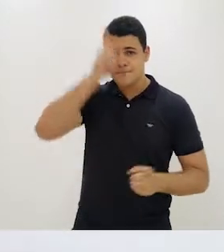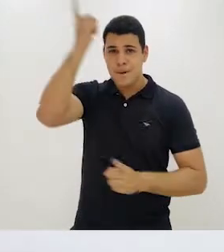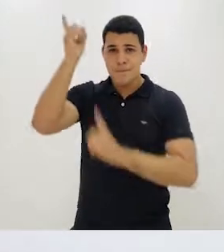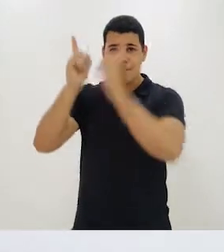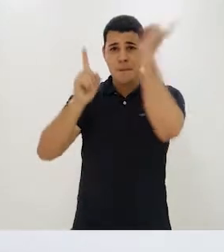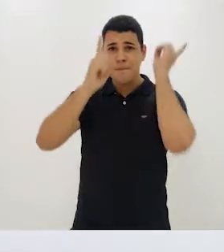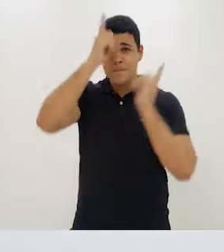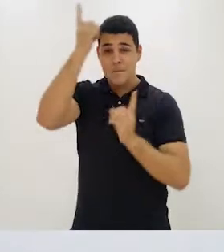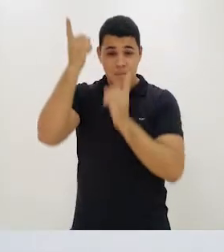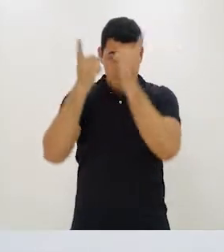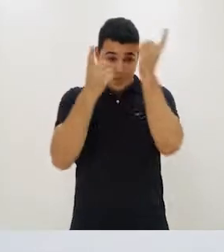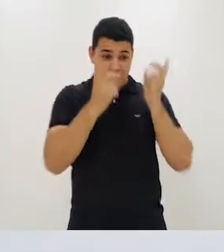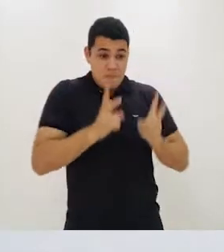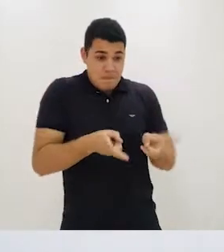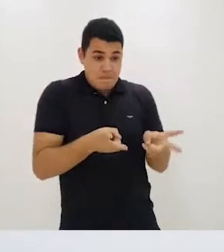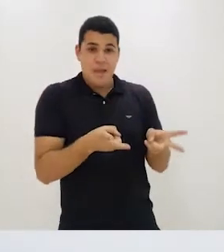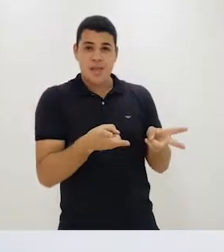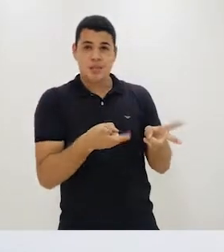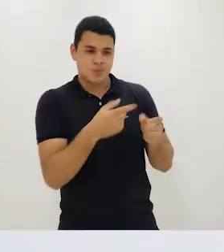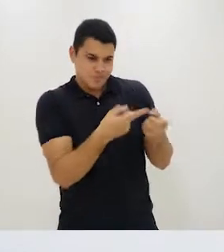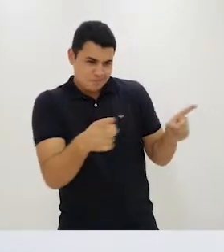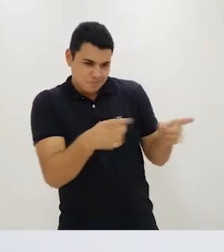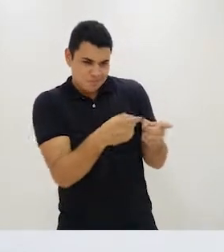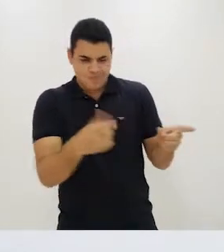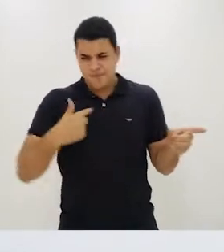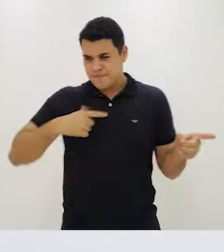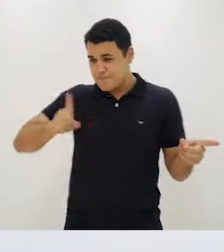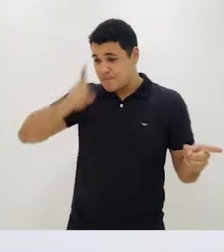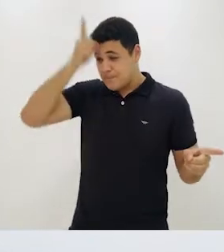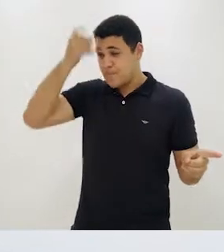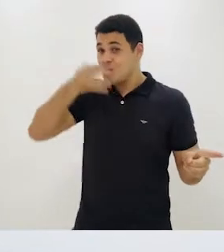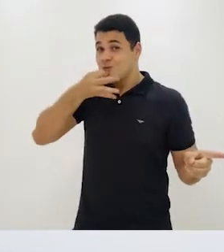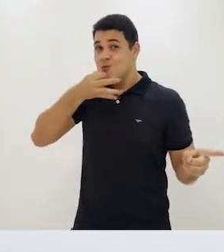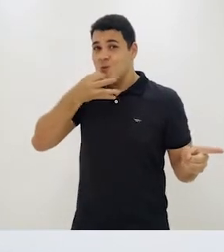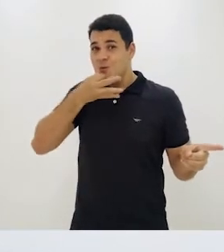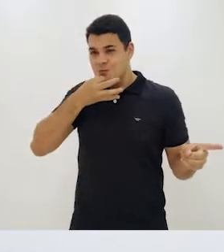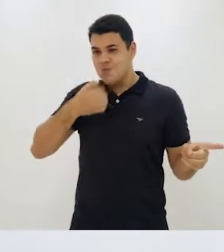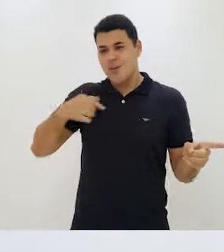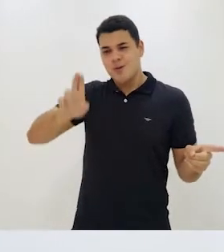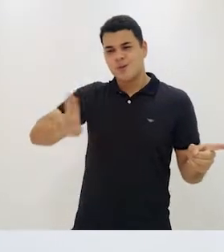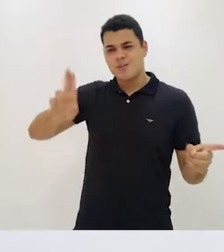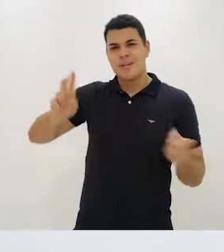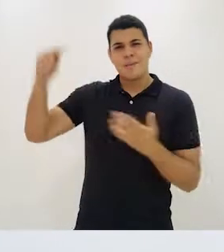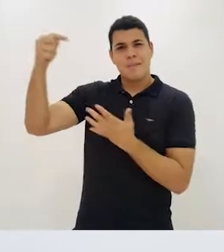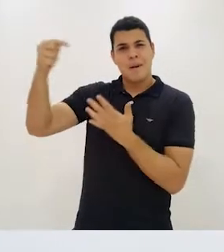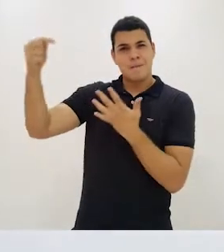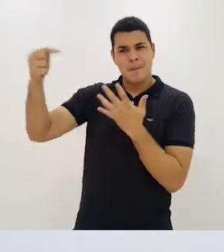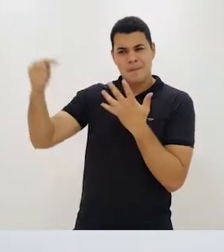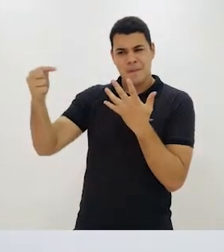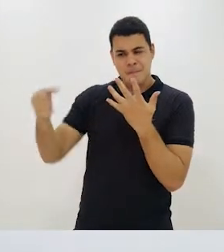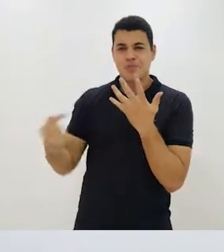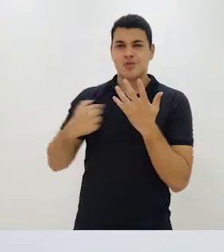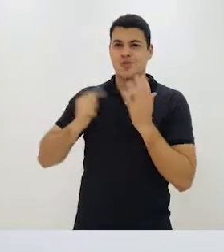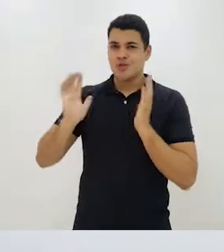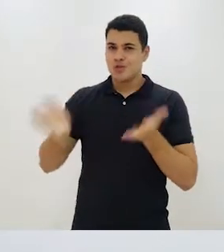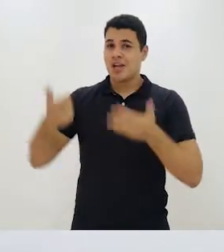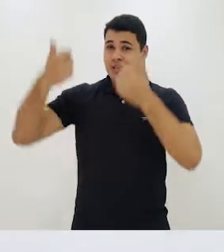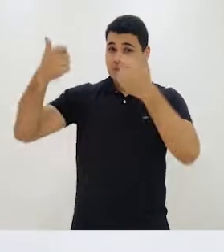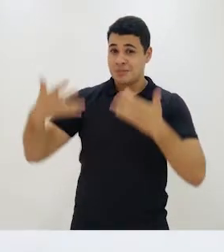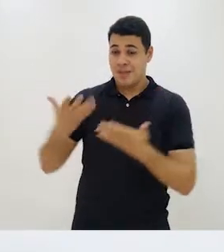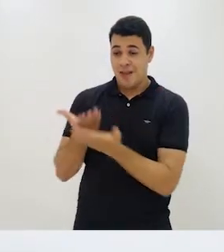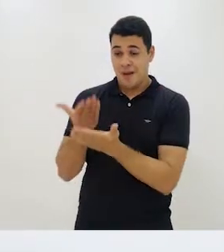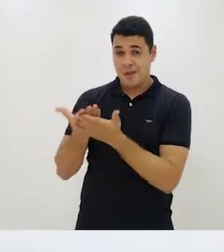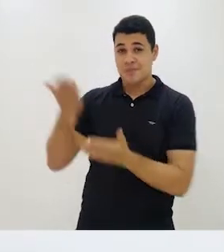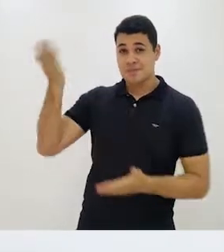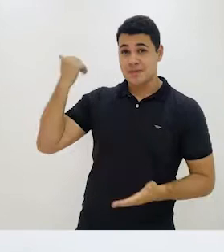Improvisei mais em cima dessa peça com aqueles elementos que já foram falados anteriormente.